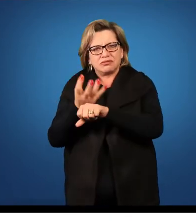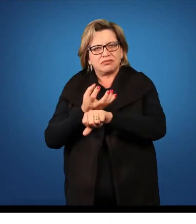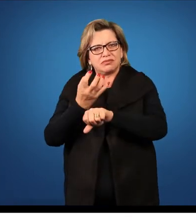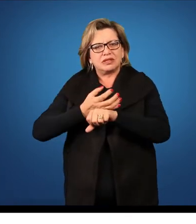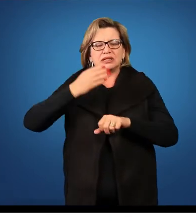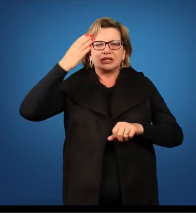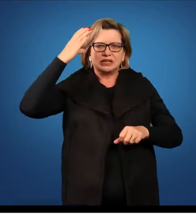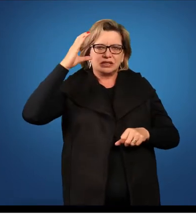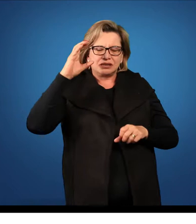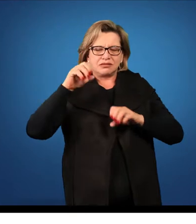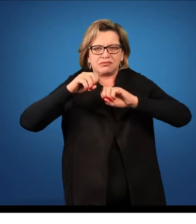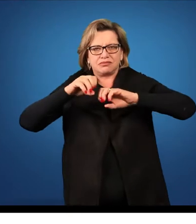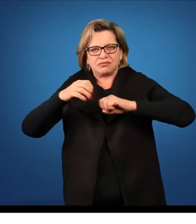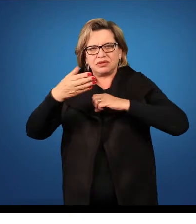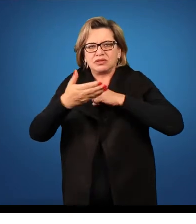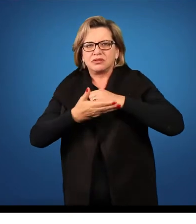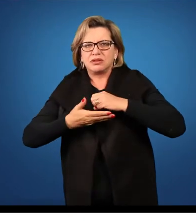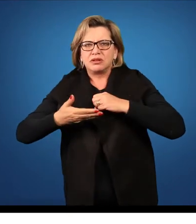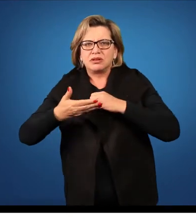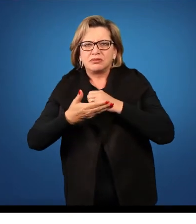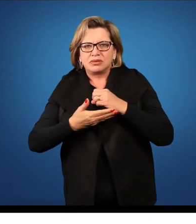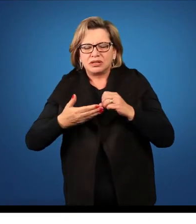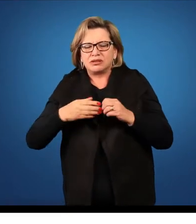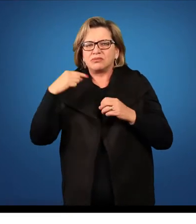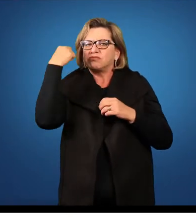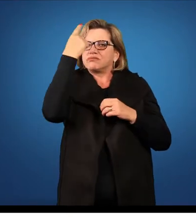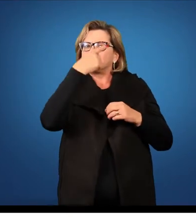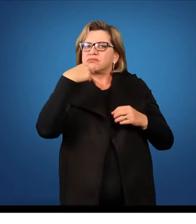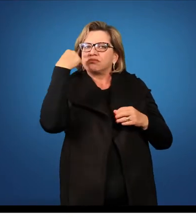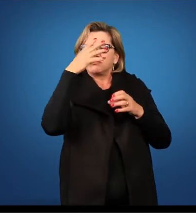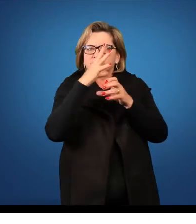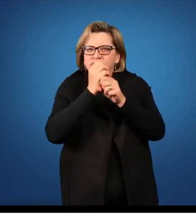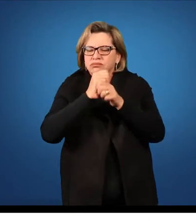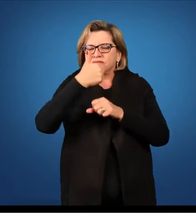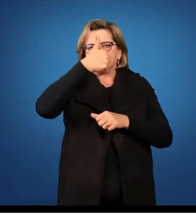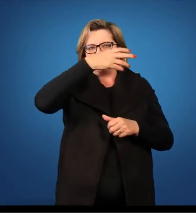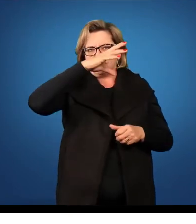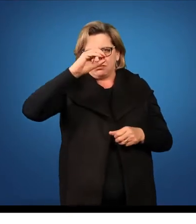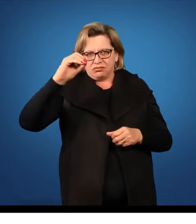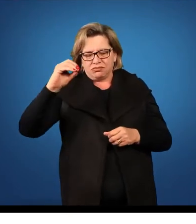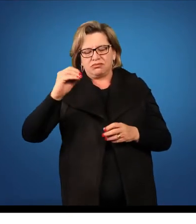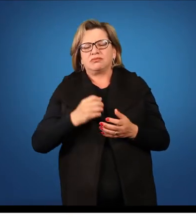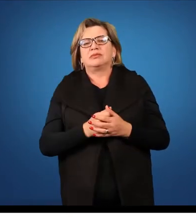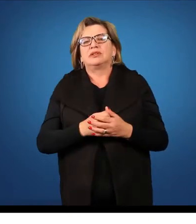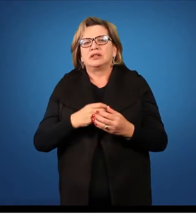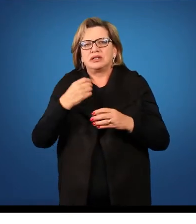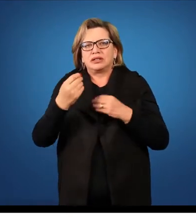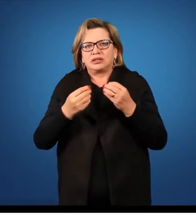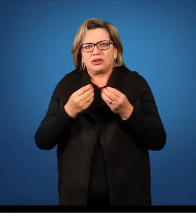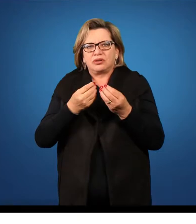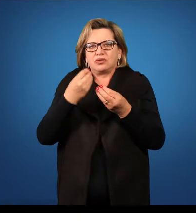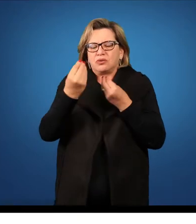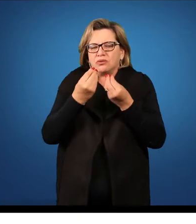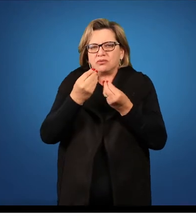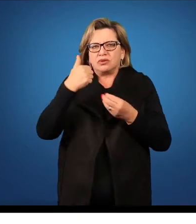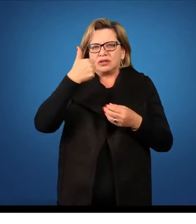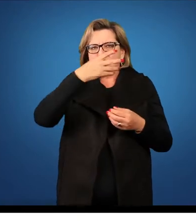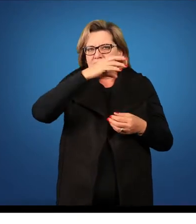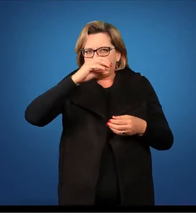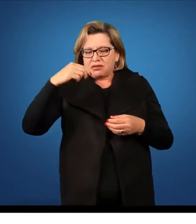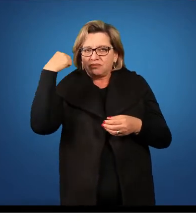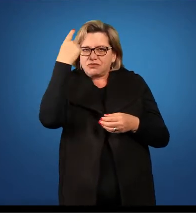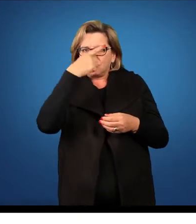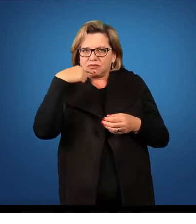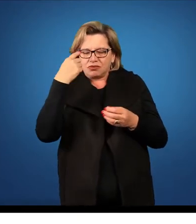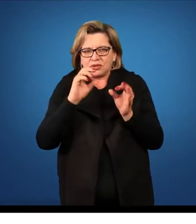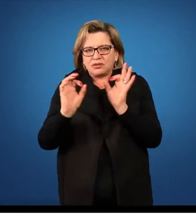Ciências no Ensino Fundamental com uma carga horária de 100 horas. Então, essa carga horária de 100 horas é destinada